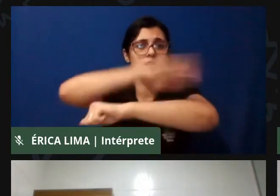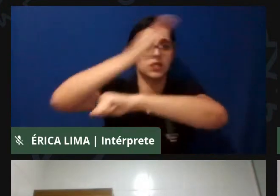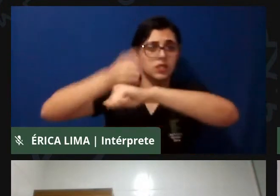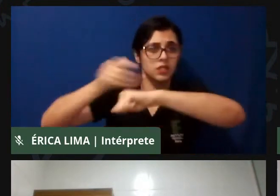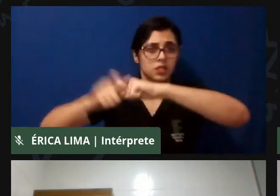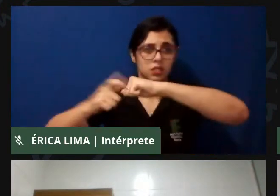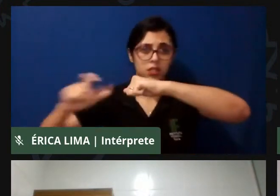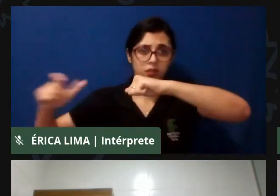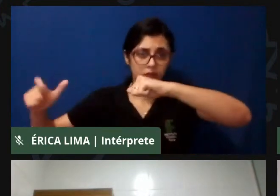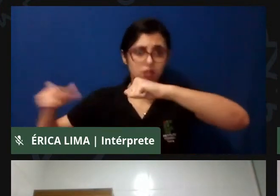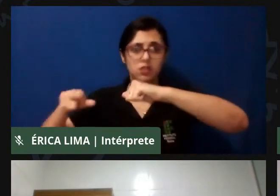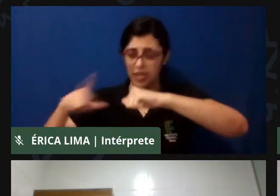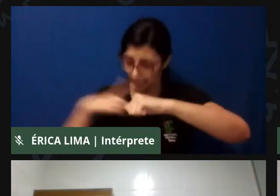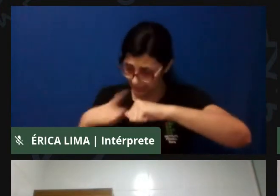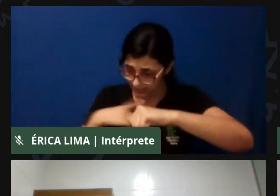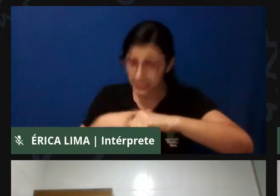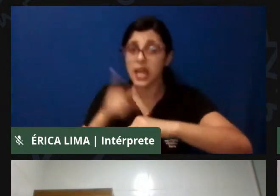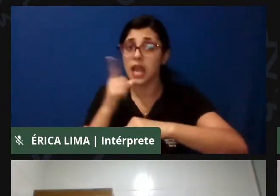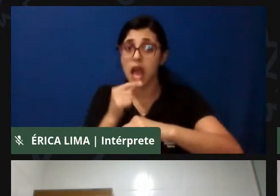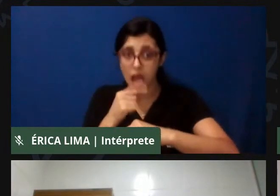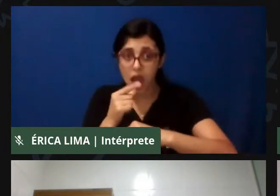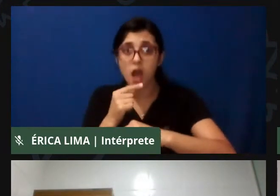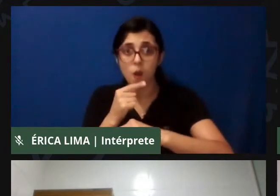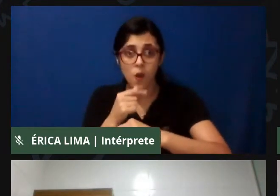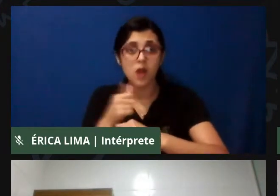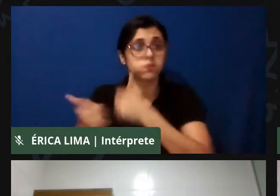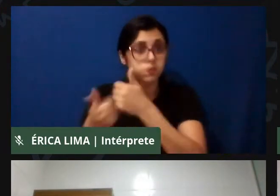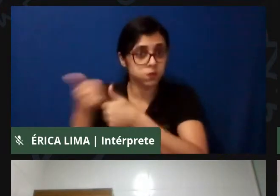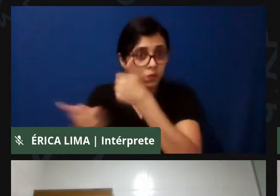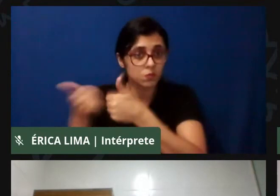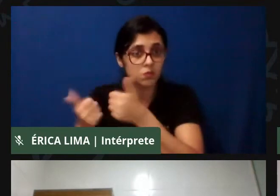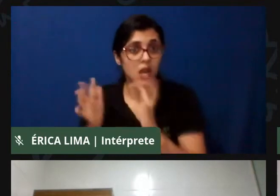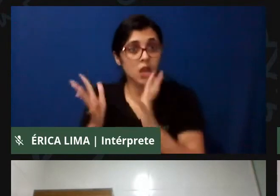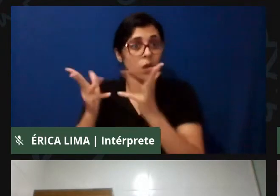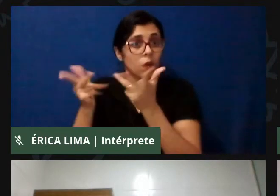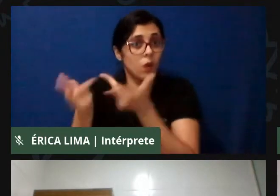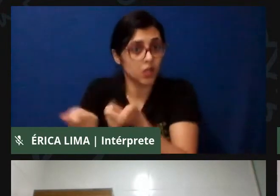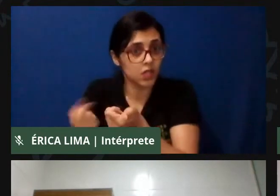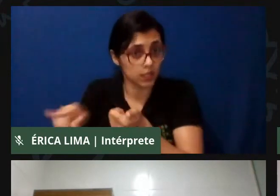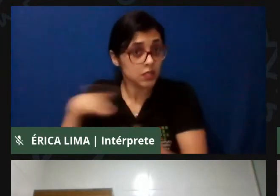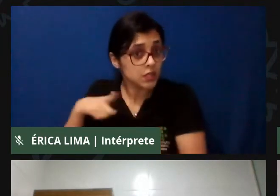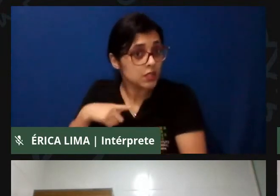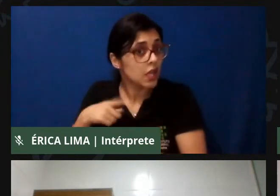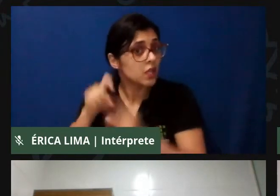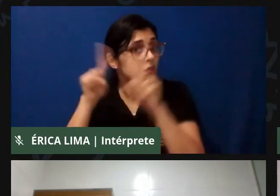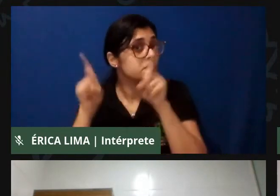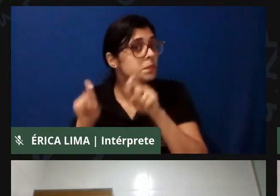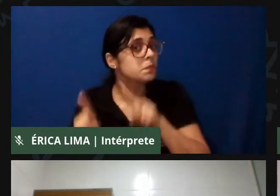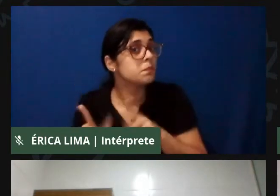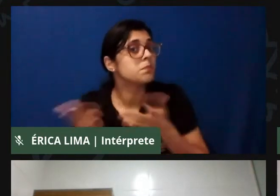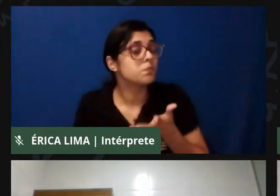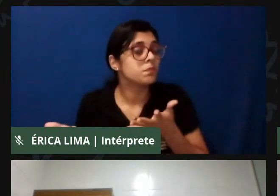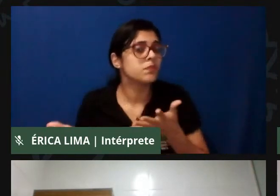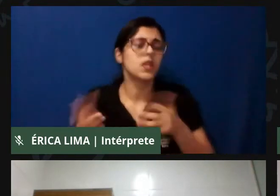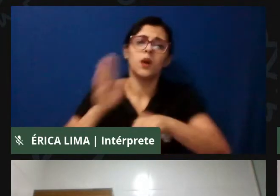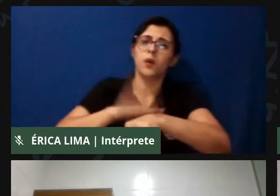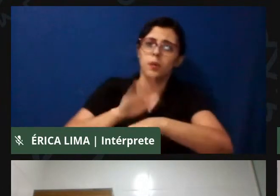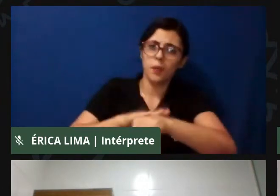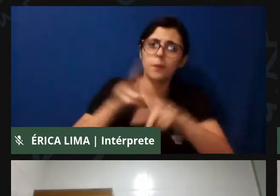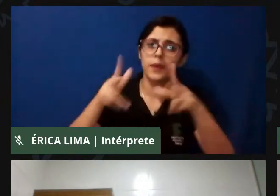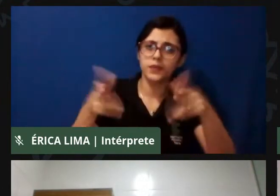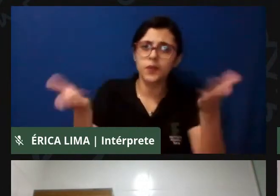quantidade e qualidade? Por que que a gente utiliza, às vezes, esse momento de debate, de